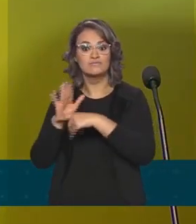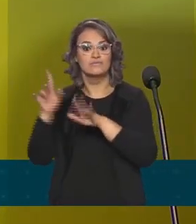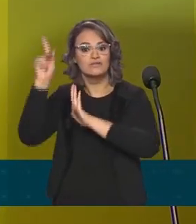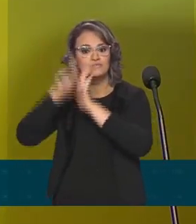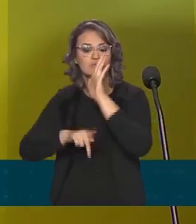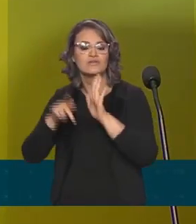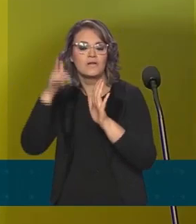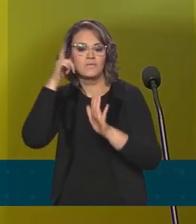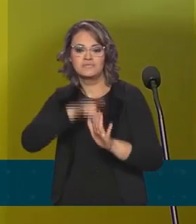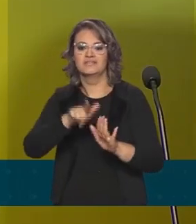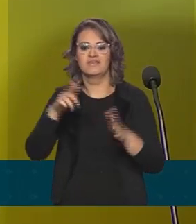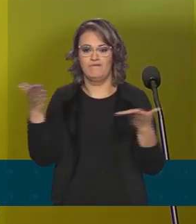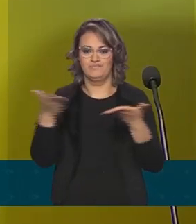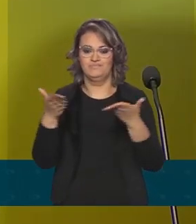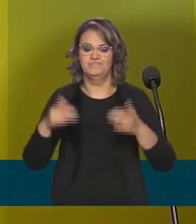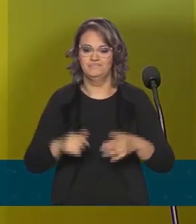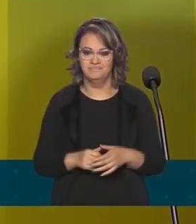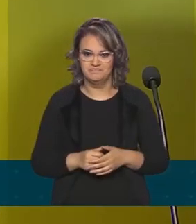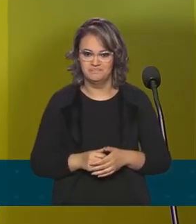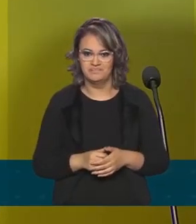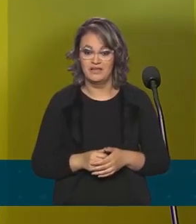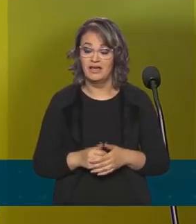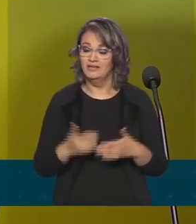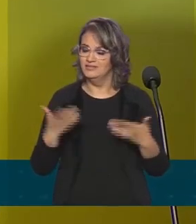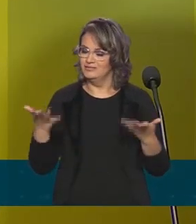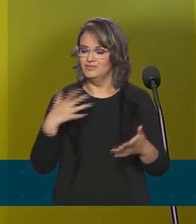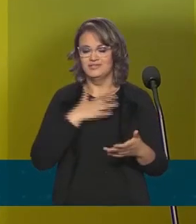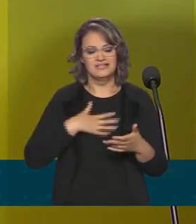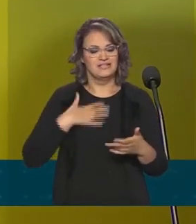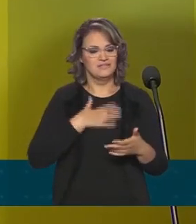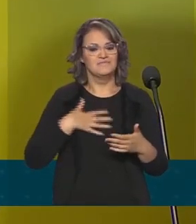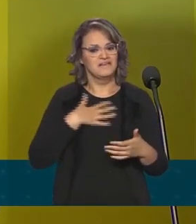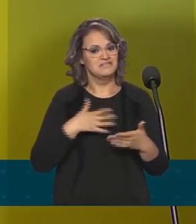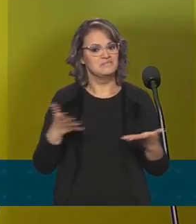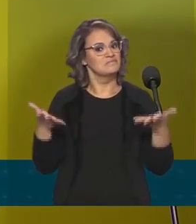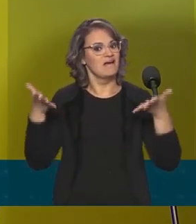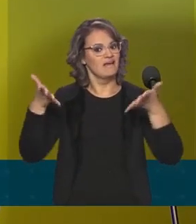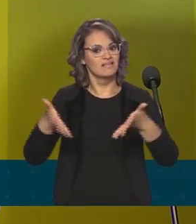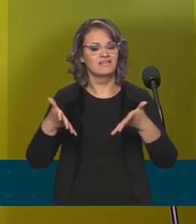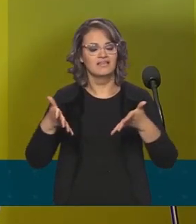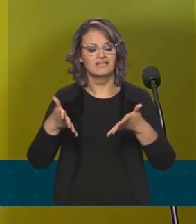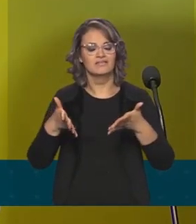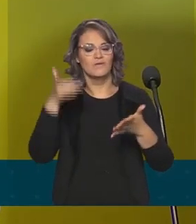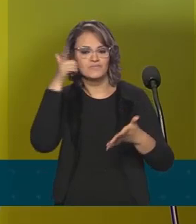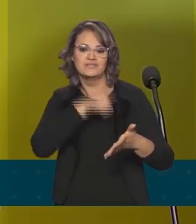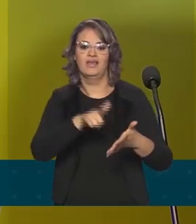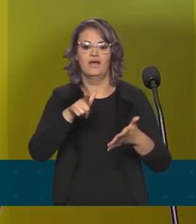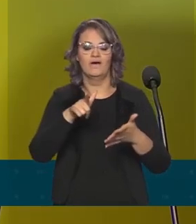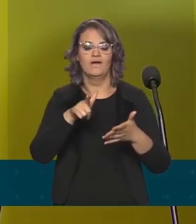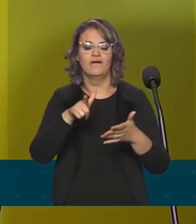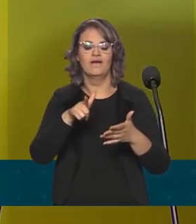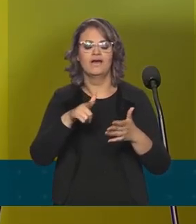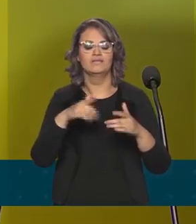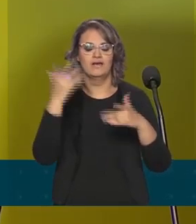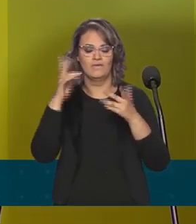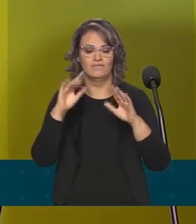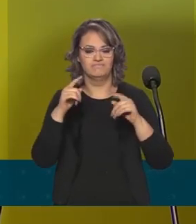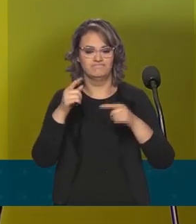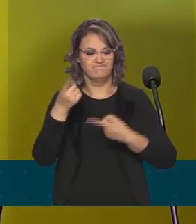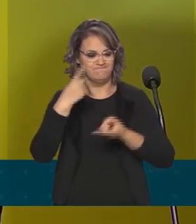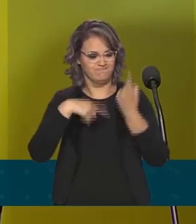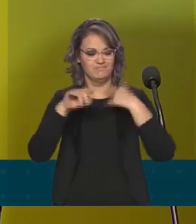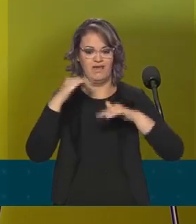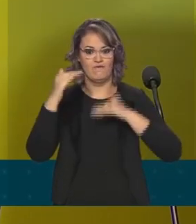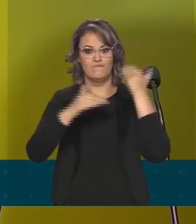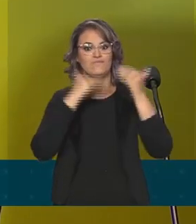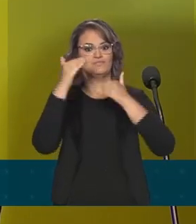de pé e estarmos aplicando hoje. Então, para nós é uma satisfação muito grande a gente conseguir entregar isso à sociedade, uma evolução da prova do